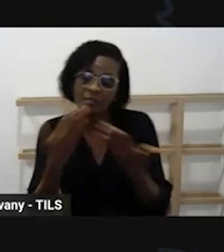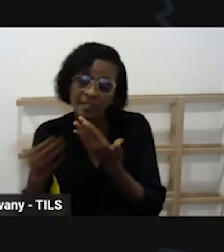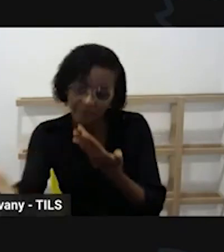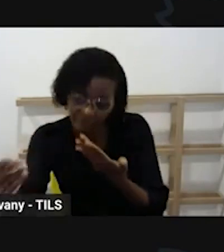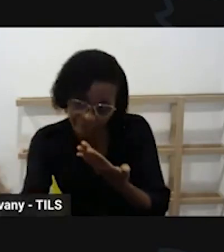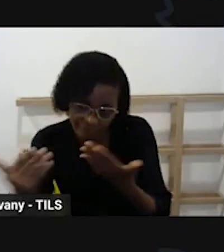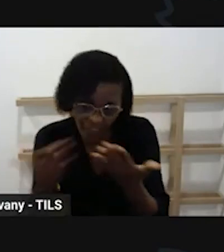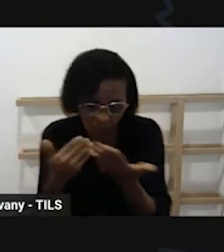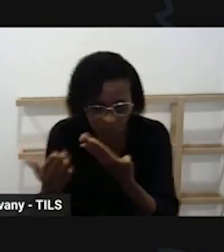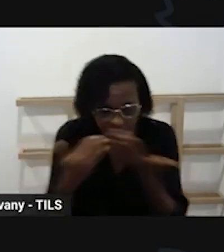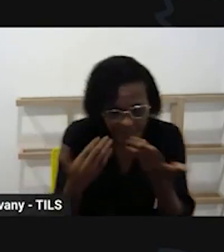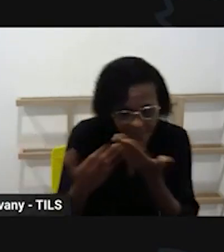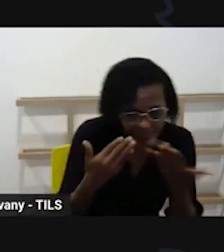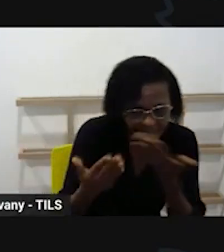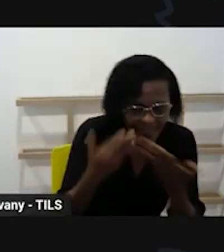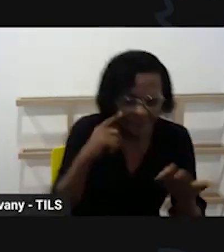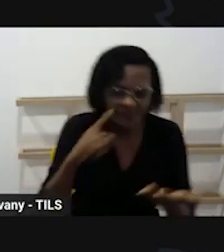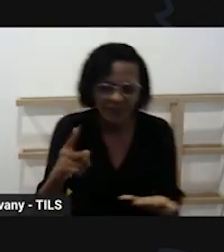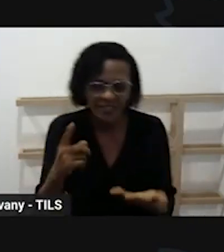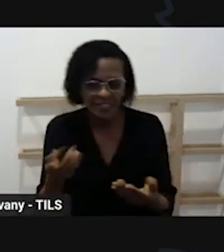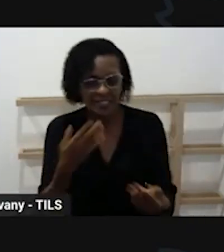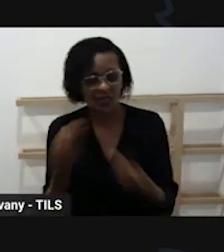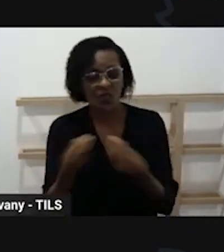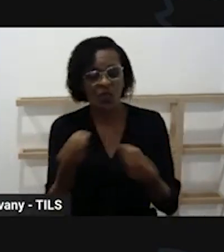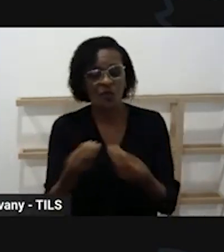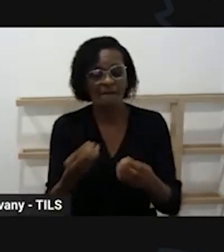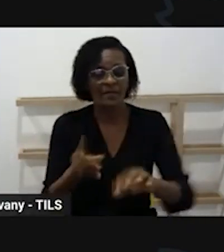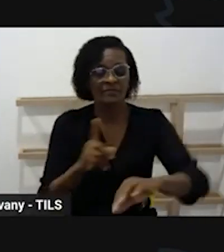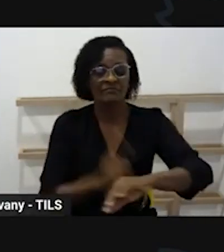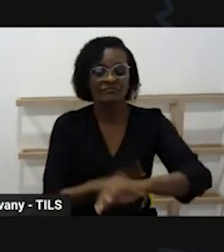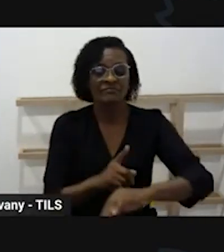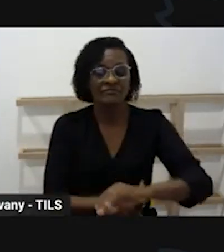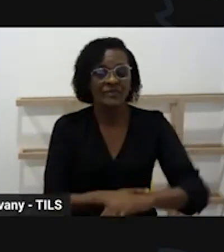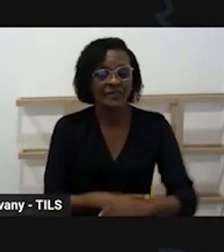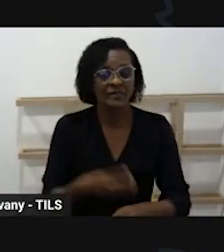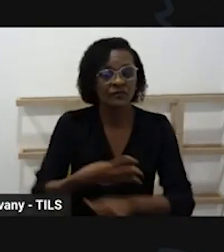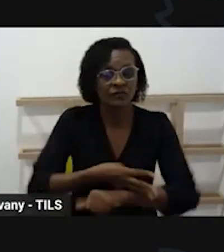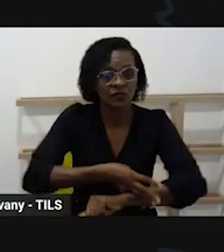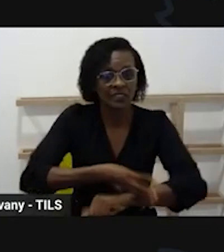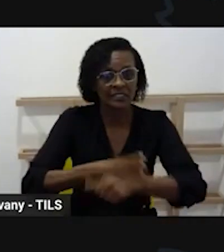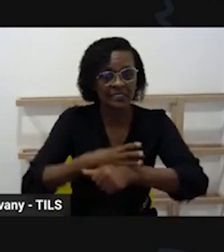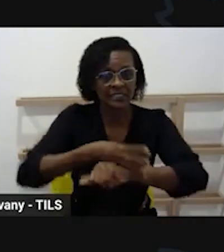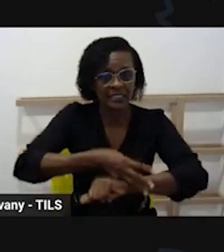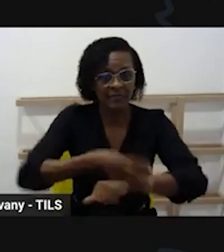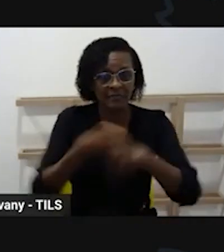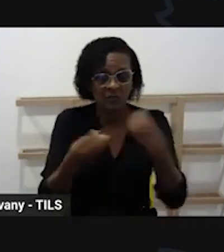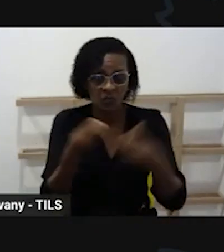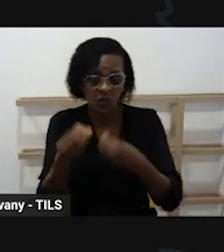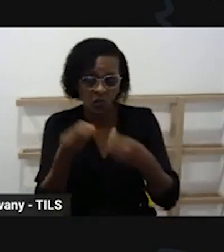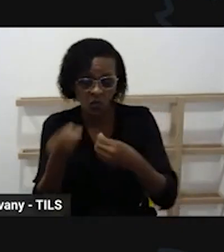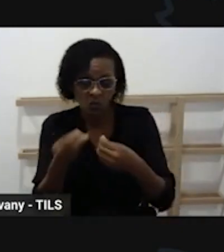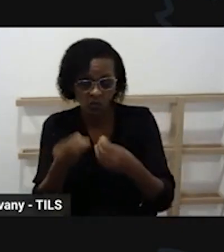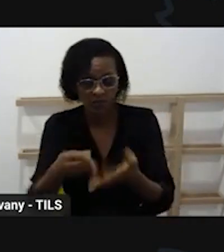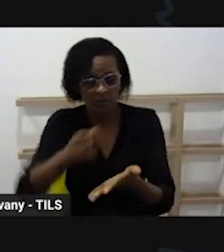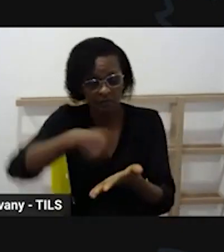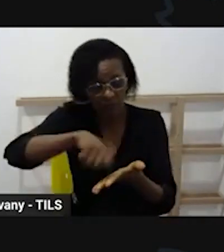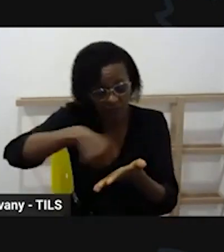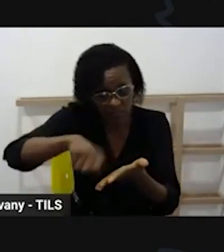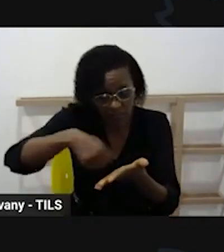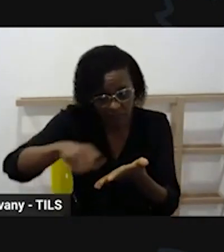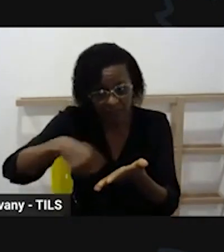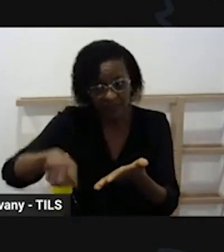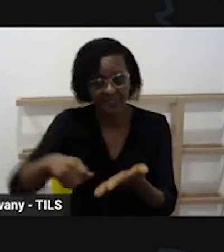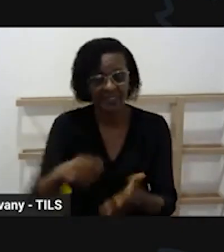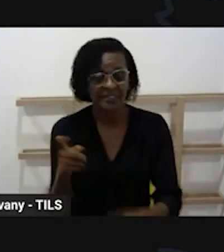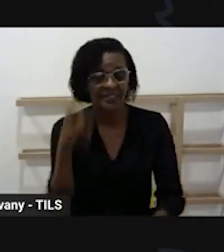nós temos o WhatsApp nós podemos ter um livro de registro que um tem acesso ao outro é importante que tem esse livro de registro para um